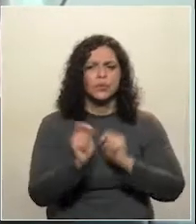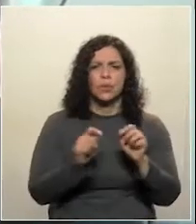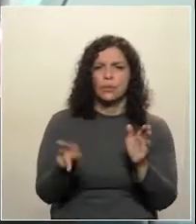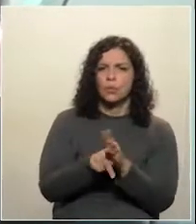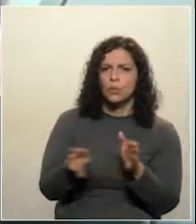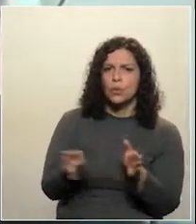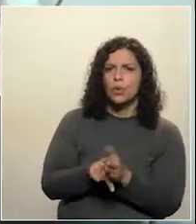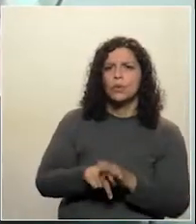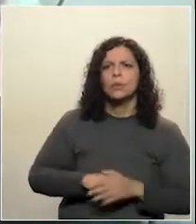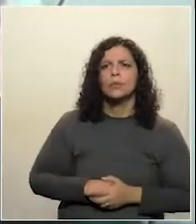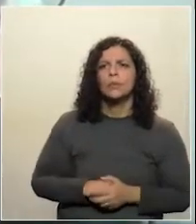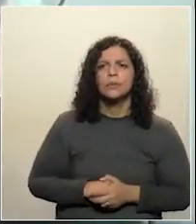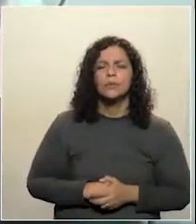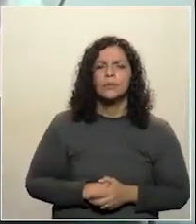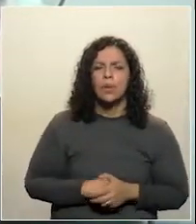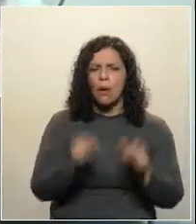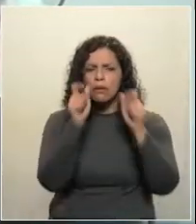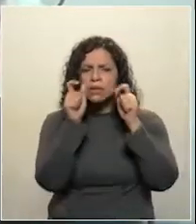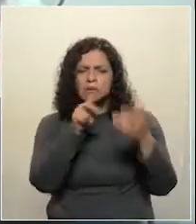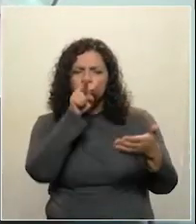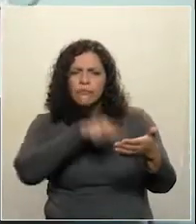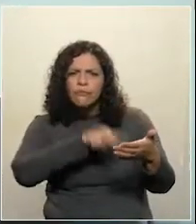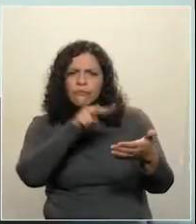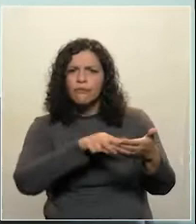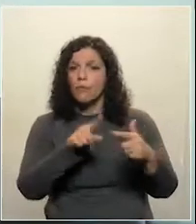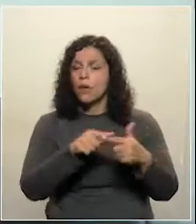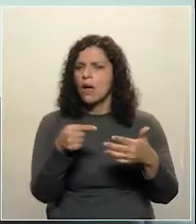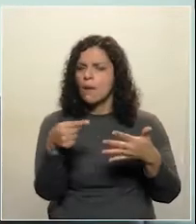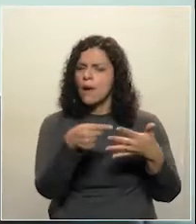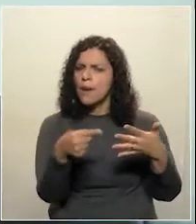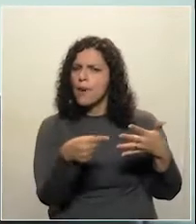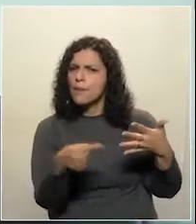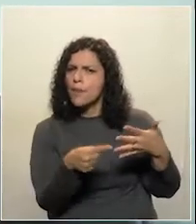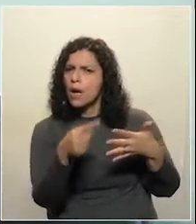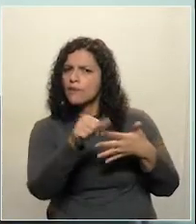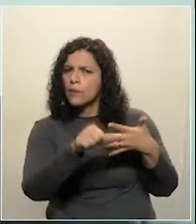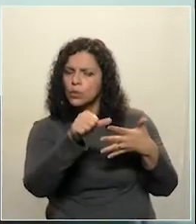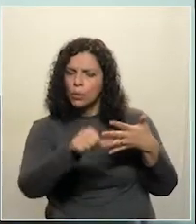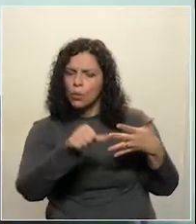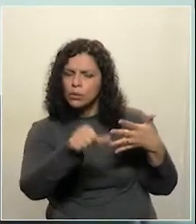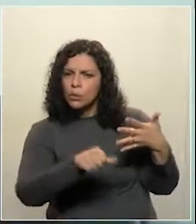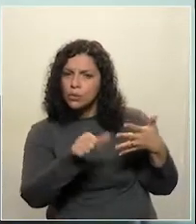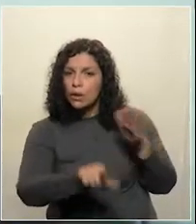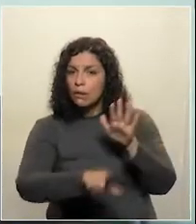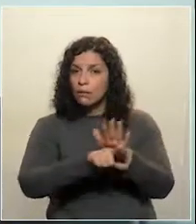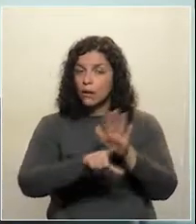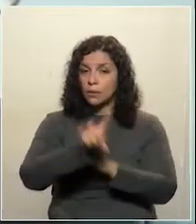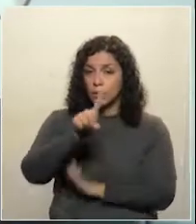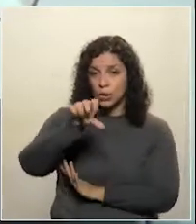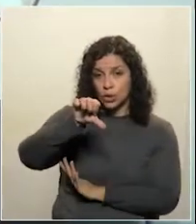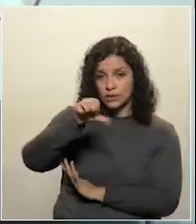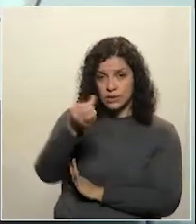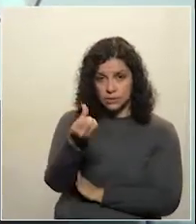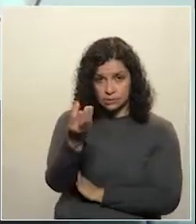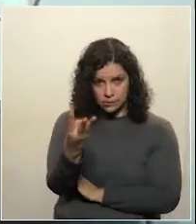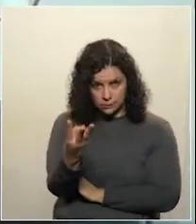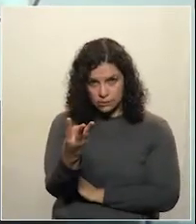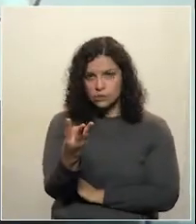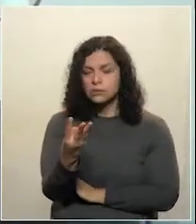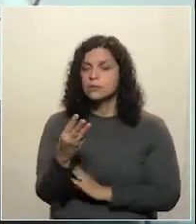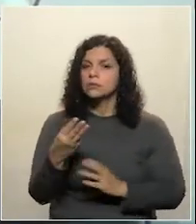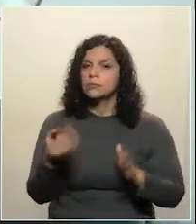-20, me chama a atenção porque alguns pontos que estão sendo alterados da lei de 1963, depois das suas